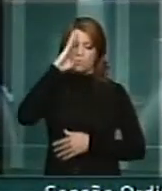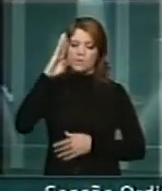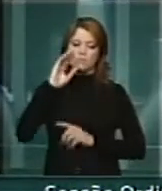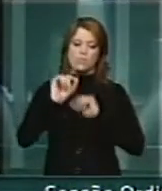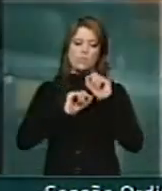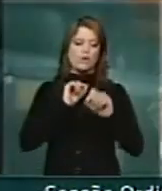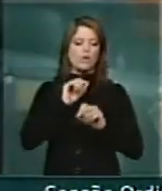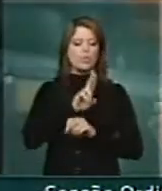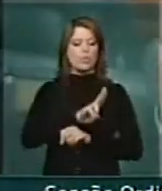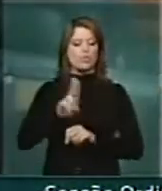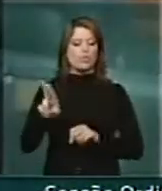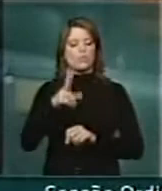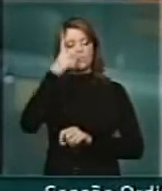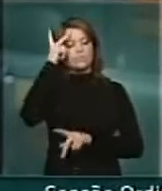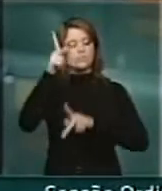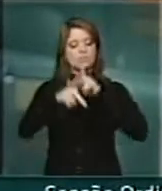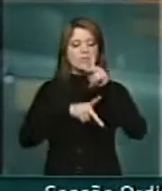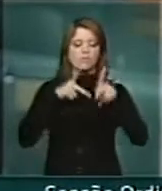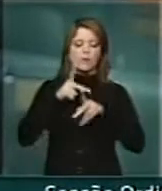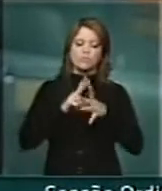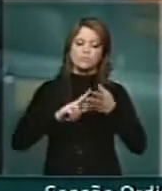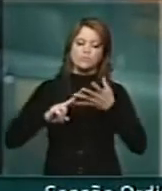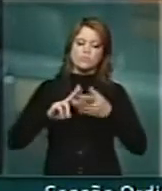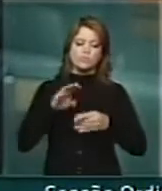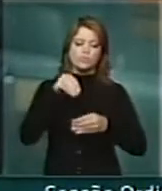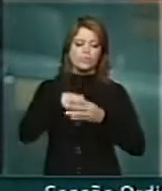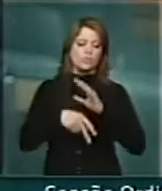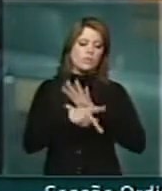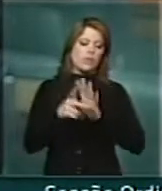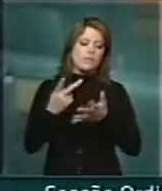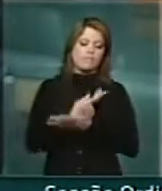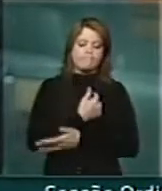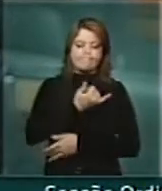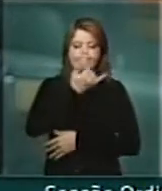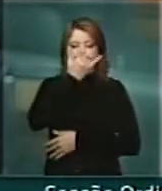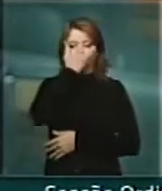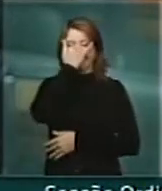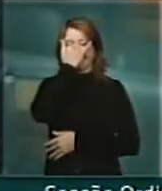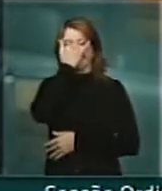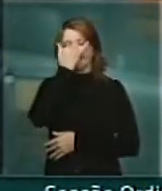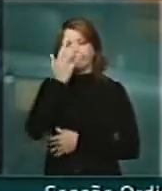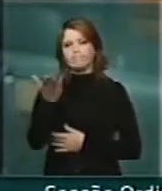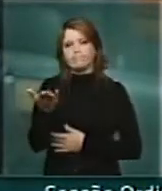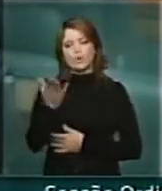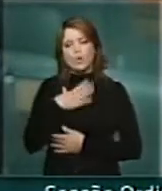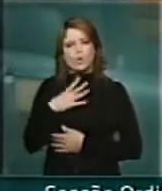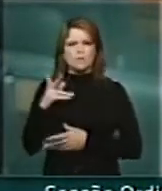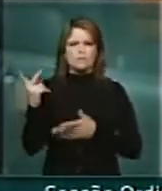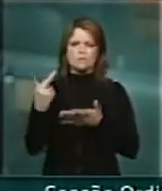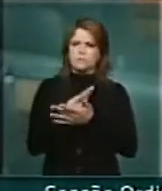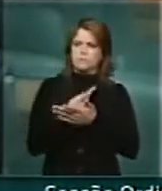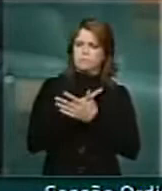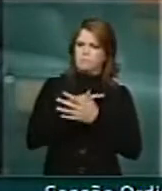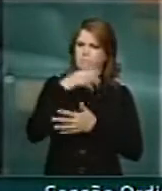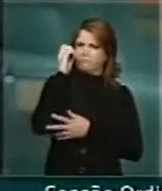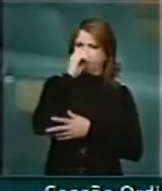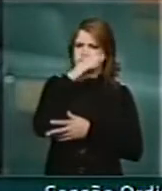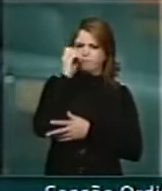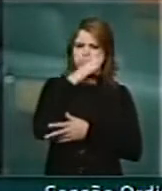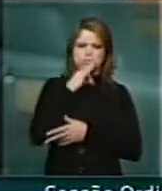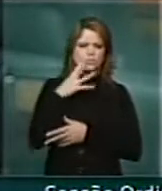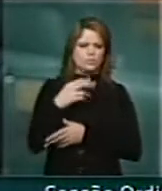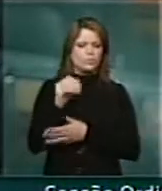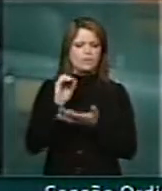dos trabalhadores e das trabalhadoras que foram vítimas de uma agressão, de uma estupidez, de uma